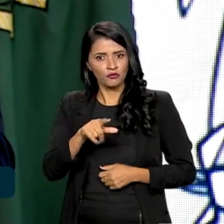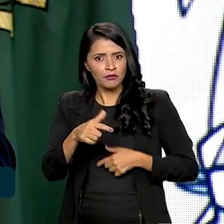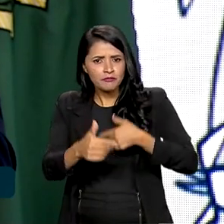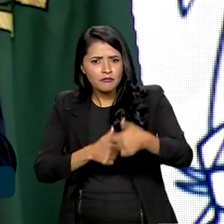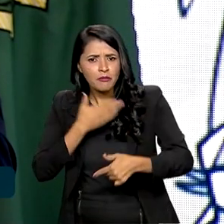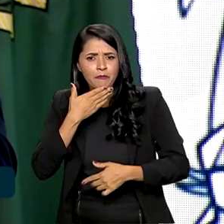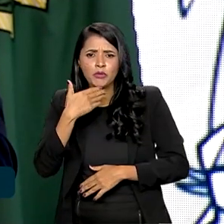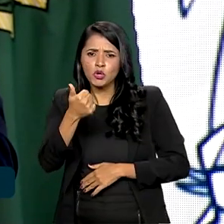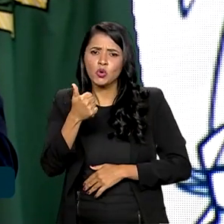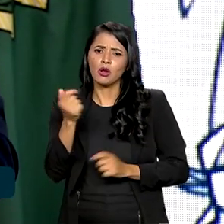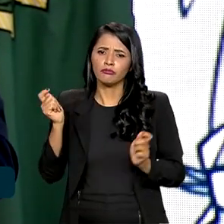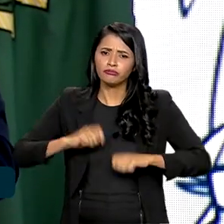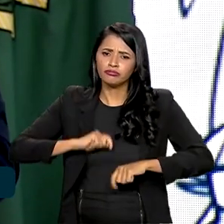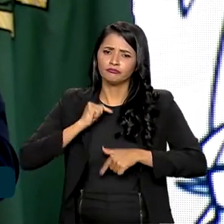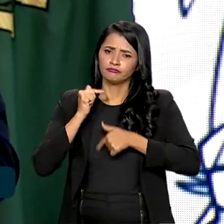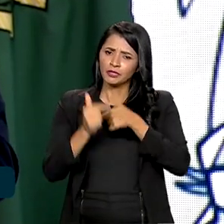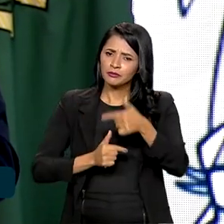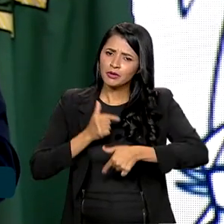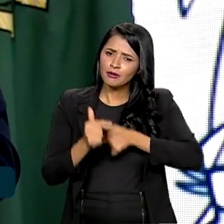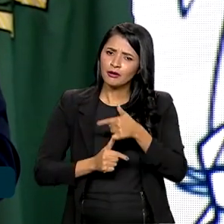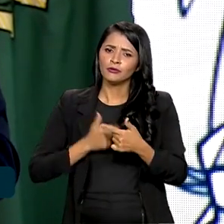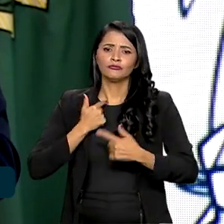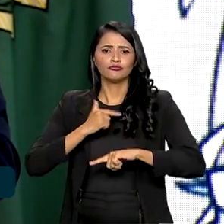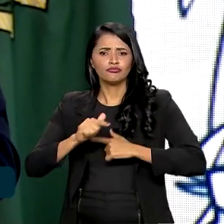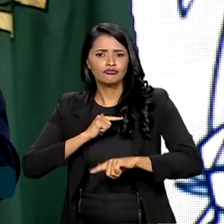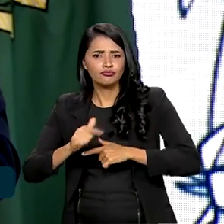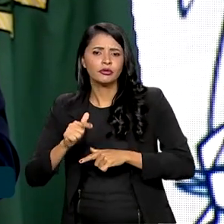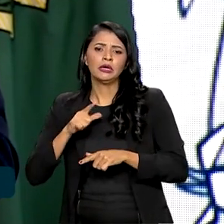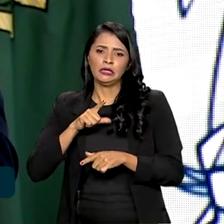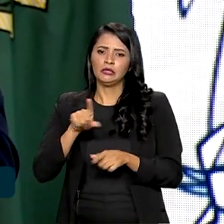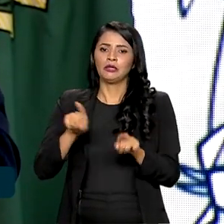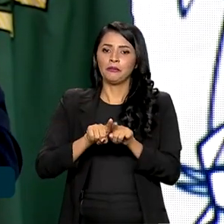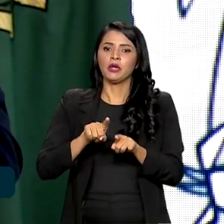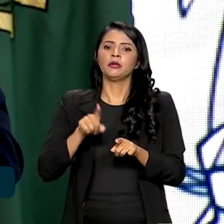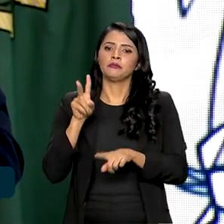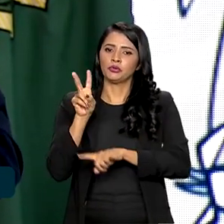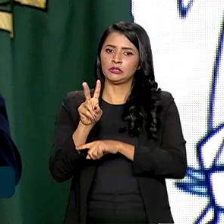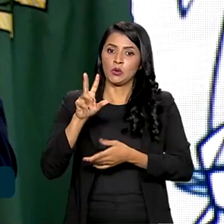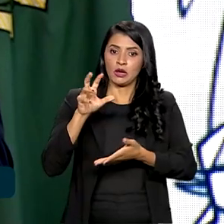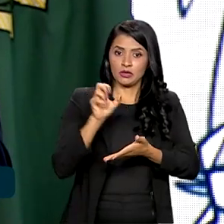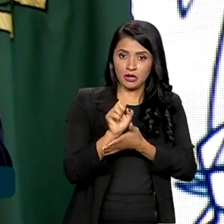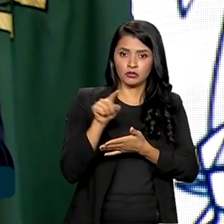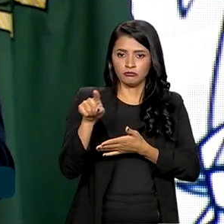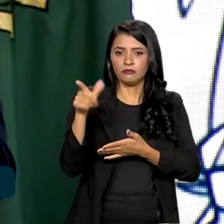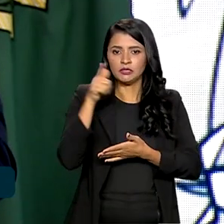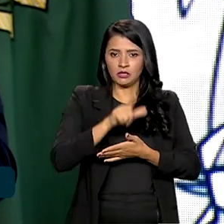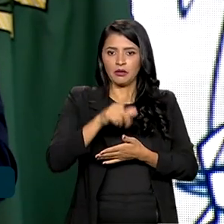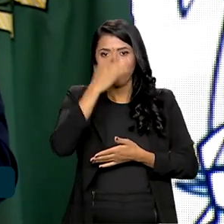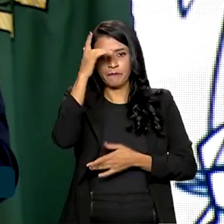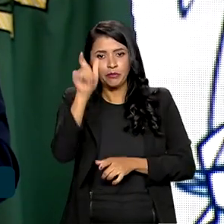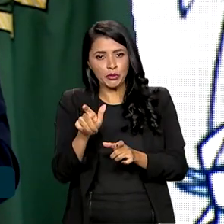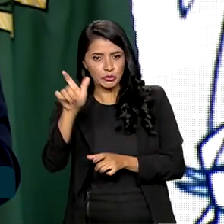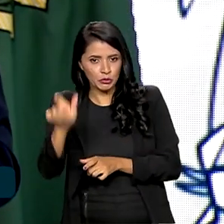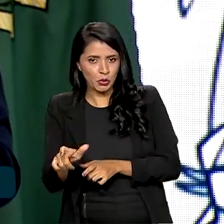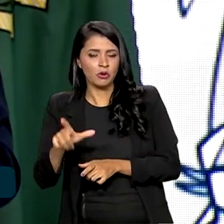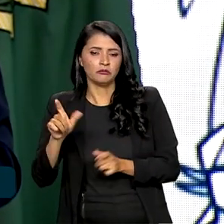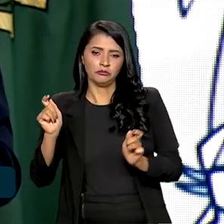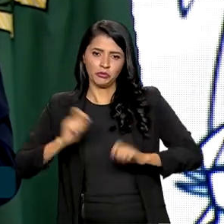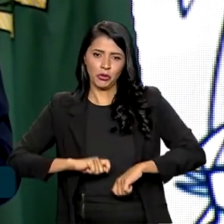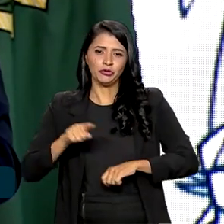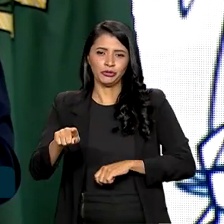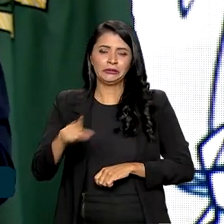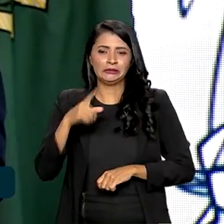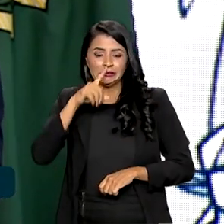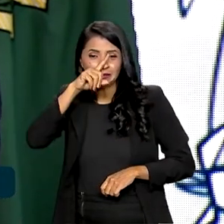condições de trabalho, elevar a proteção do cadastro único para pescadores e pescadoras artesanais em situação